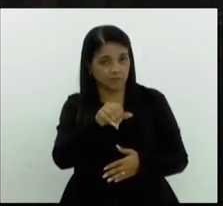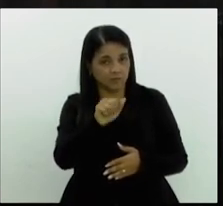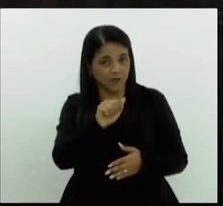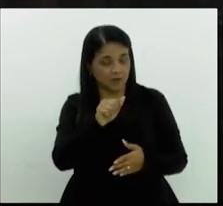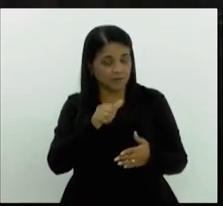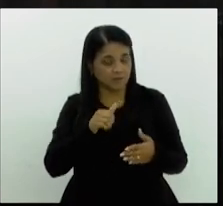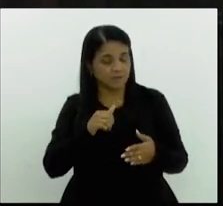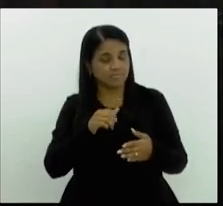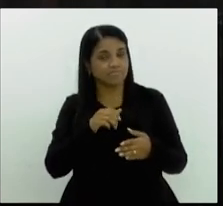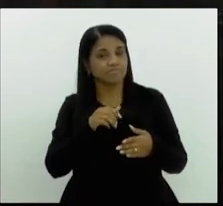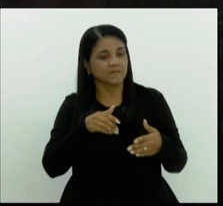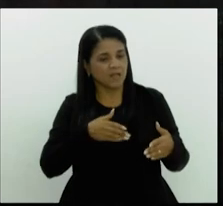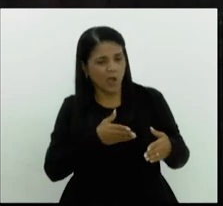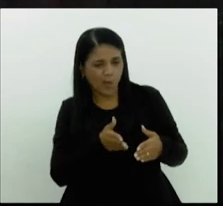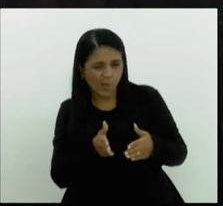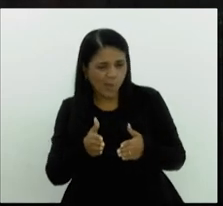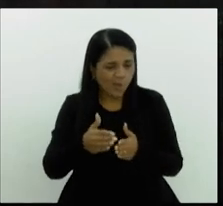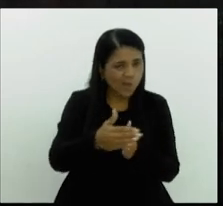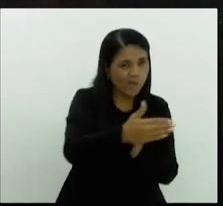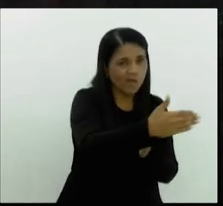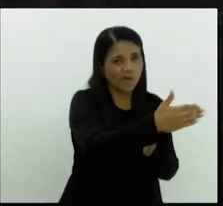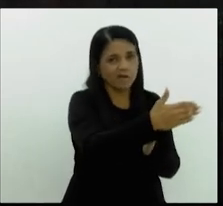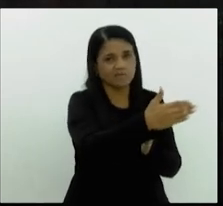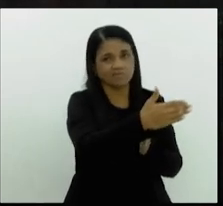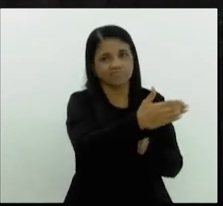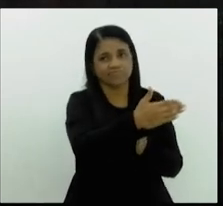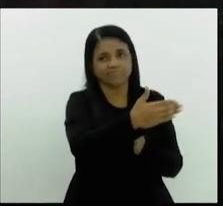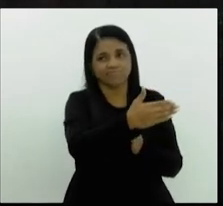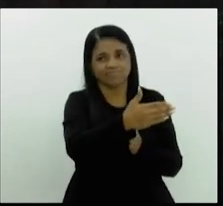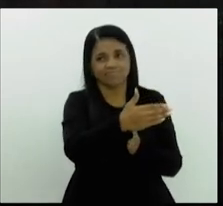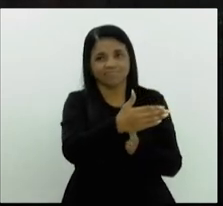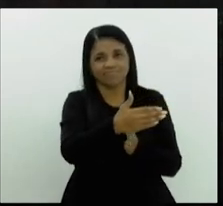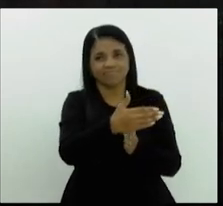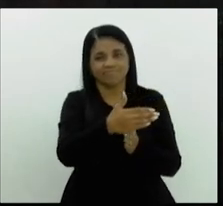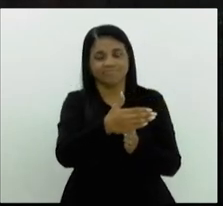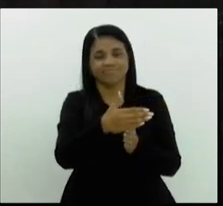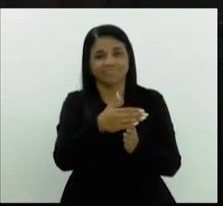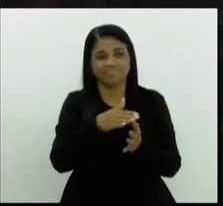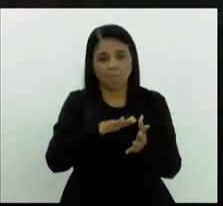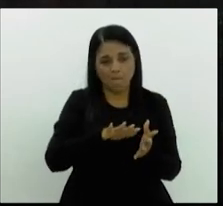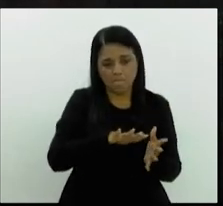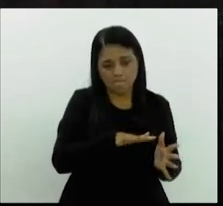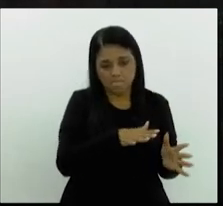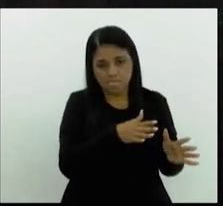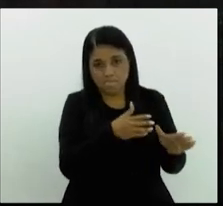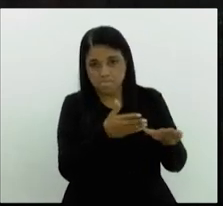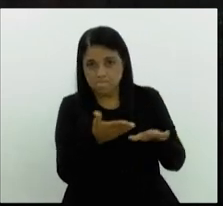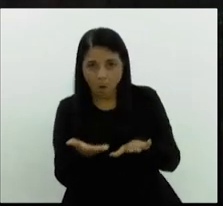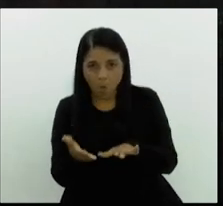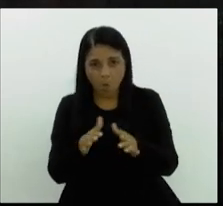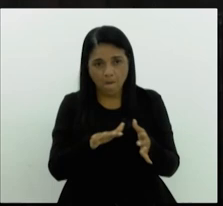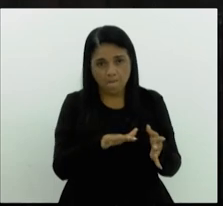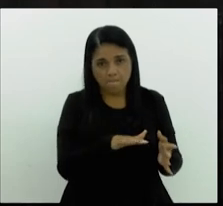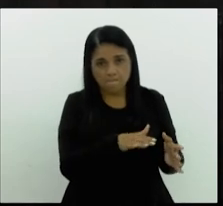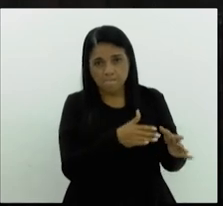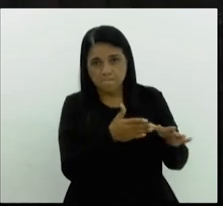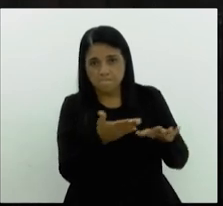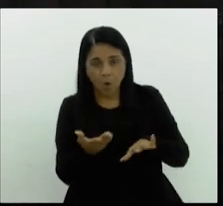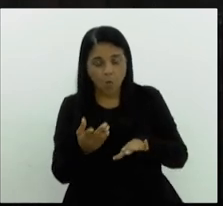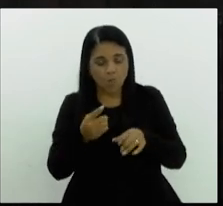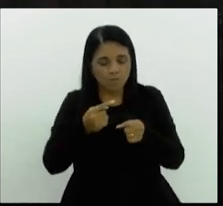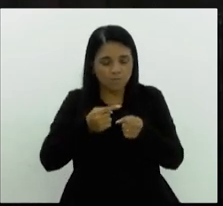curva do S e, por isso, o massacre de Eldorado dos Carajás, porque foi lá naquele